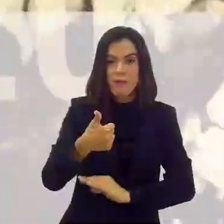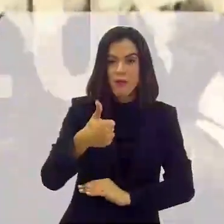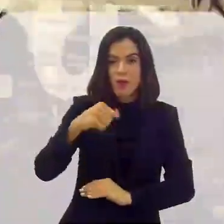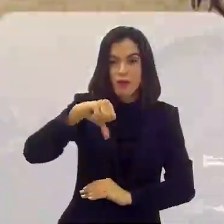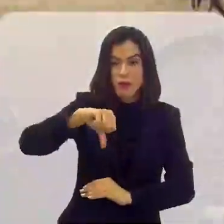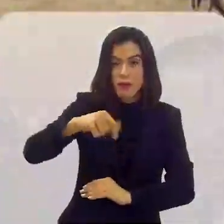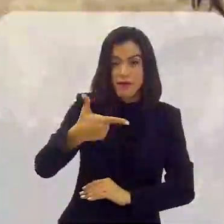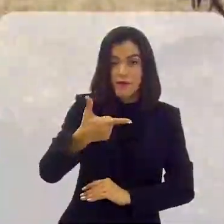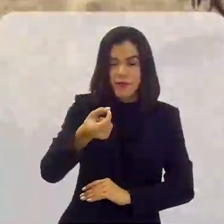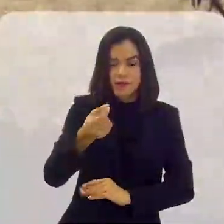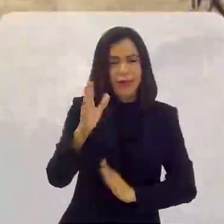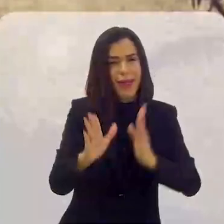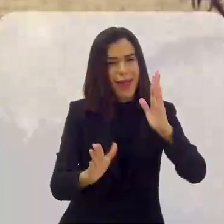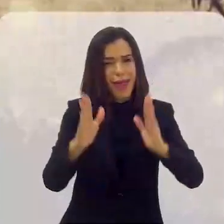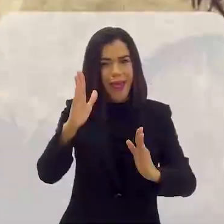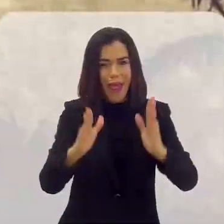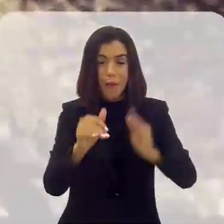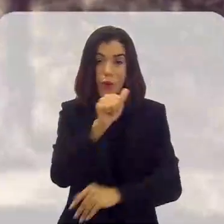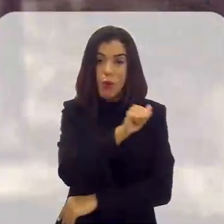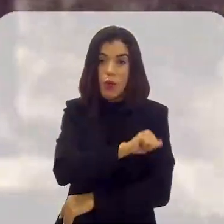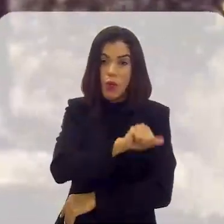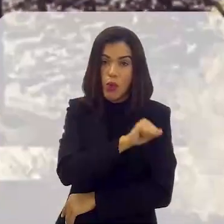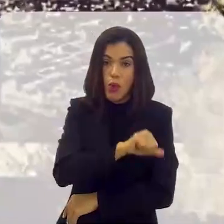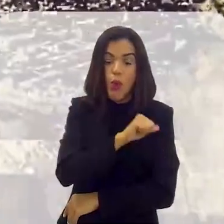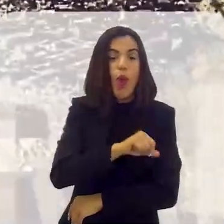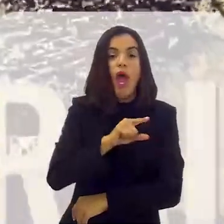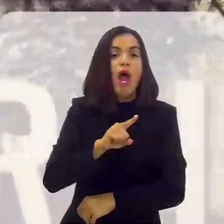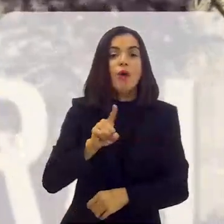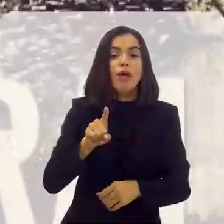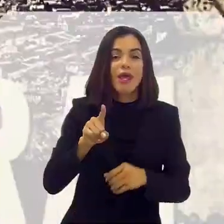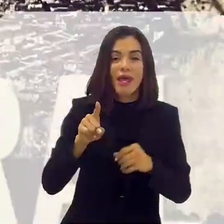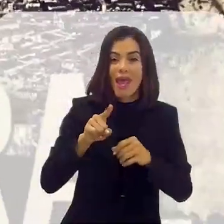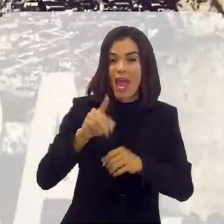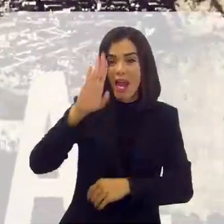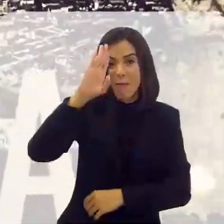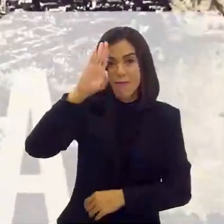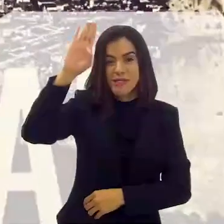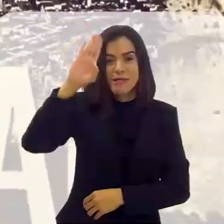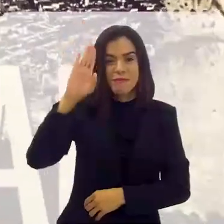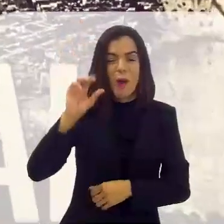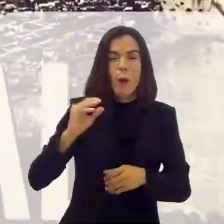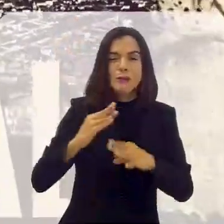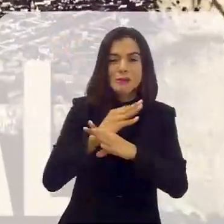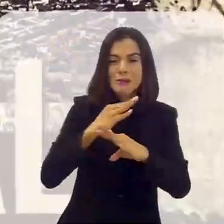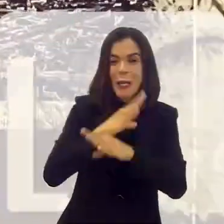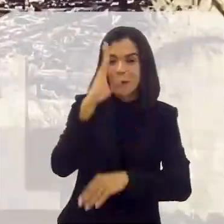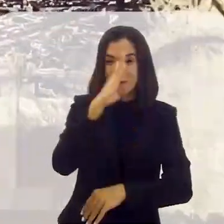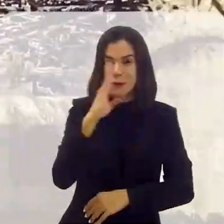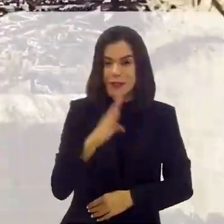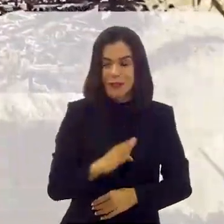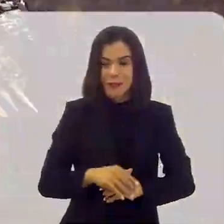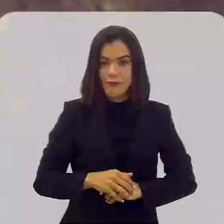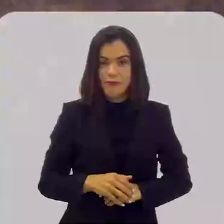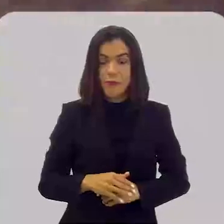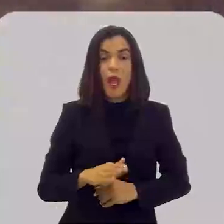de 1920, época em que o Rio de Janeiro era Distrito Federal. Apesar de pouco retratada, a